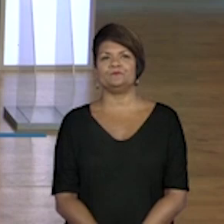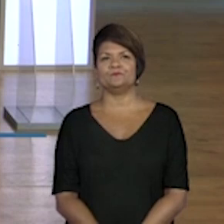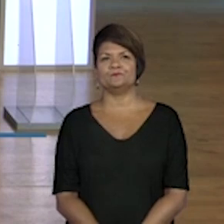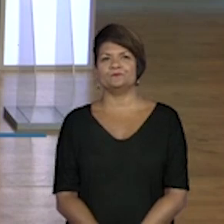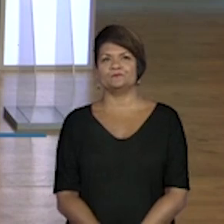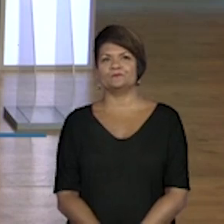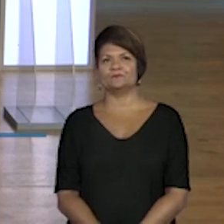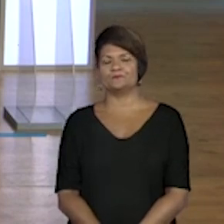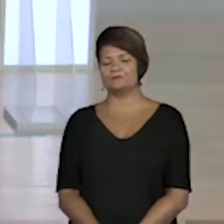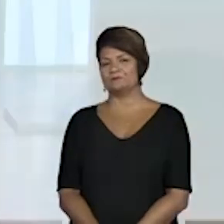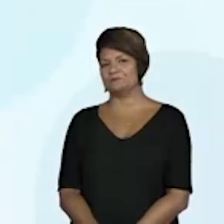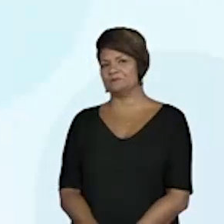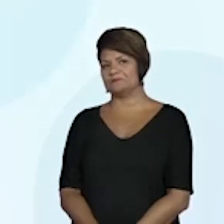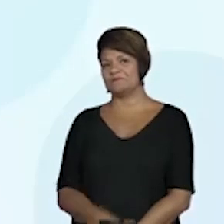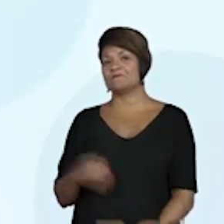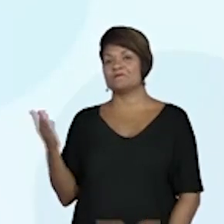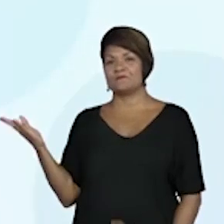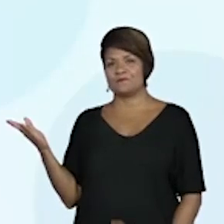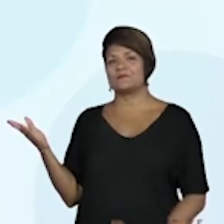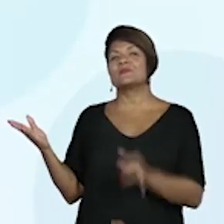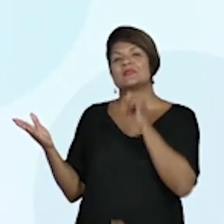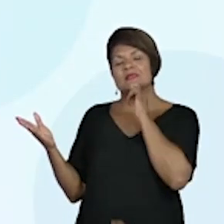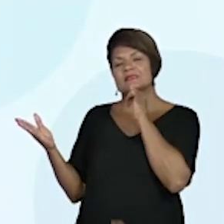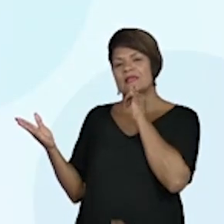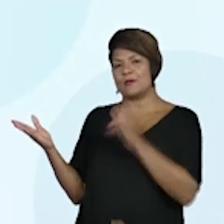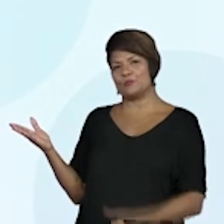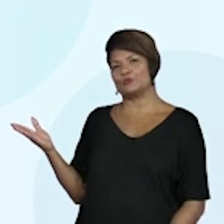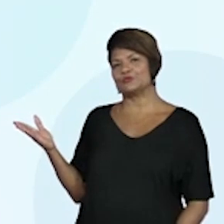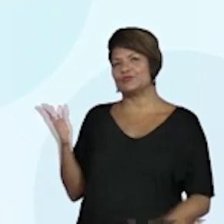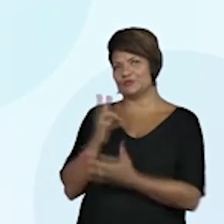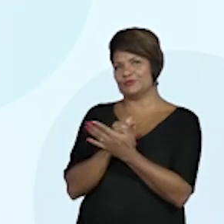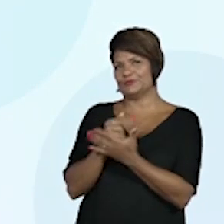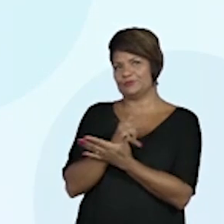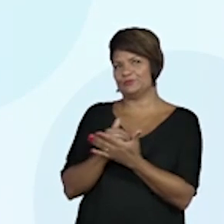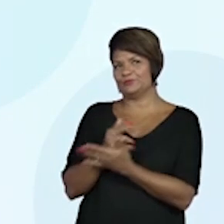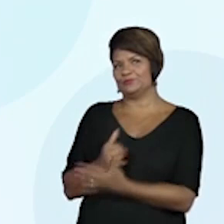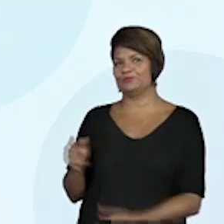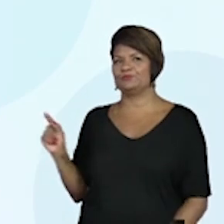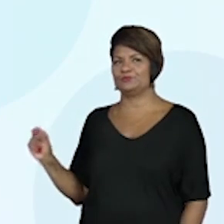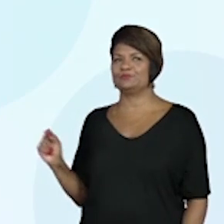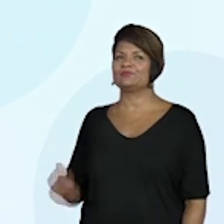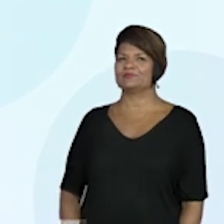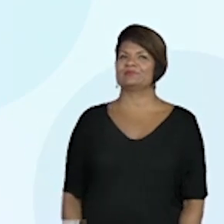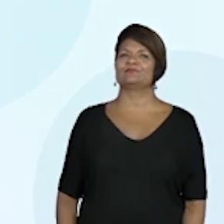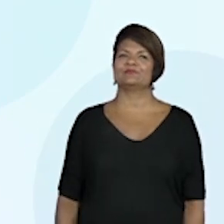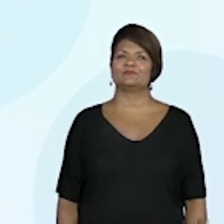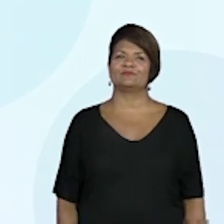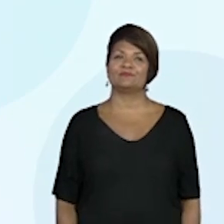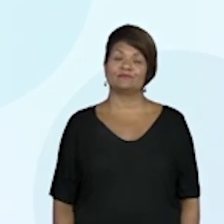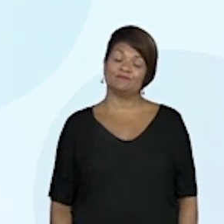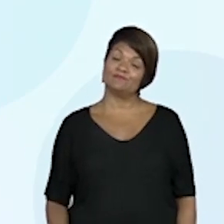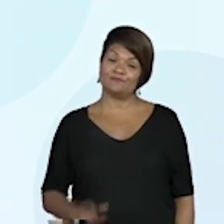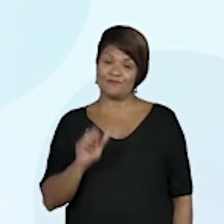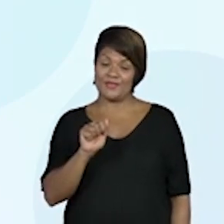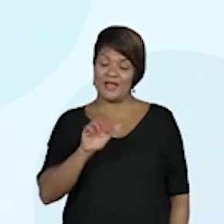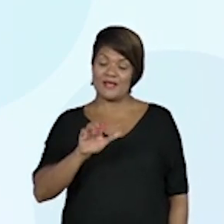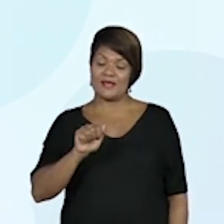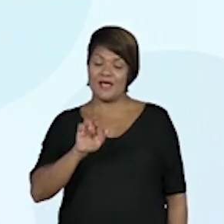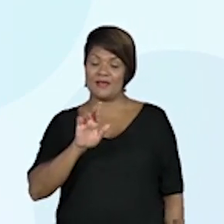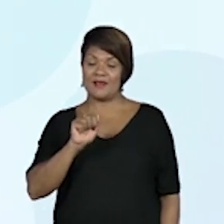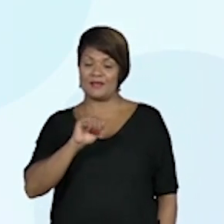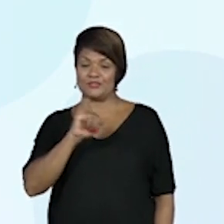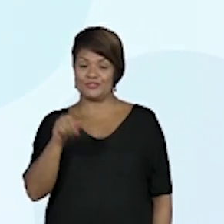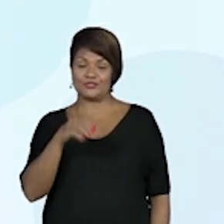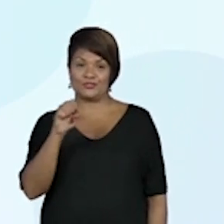Aqui a gente tem aí, ó, alguns exemplos de figura. Quem nunca comeu um macarajé? Eu nunca comia